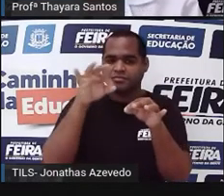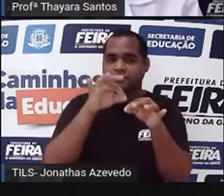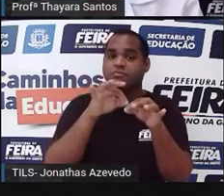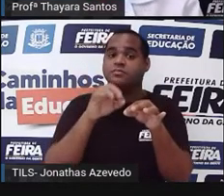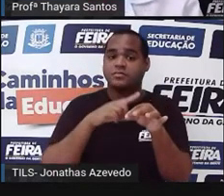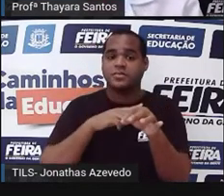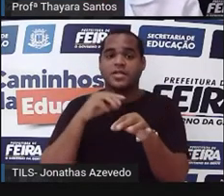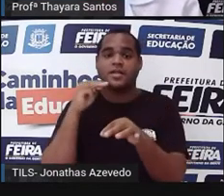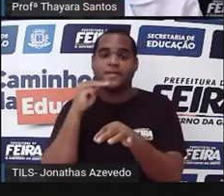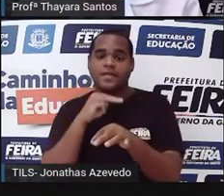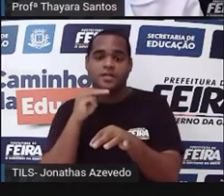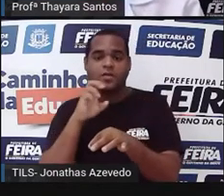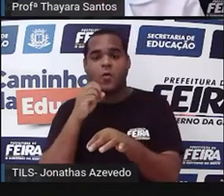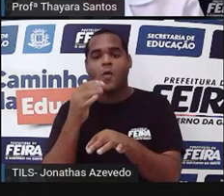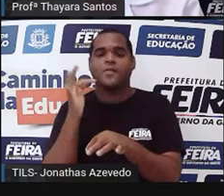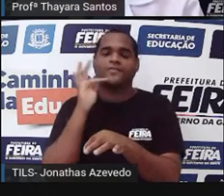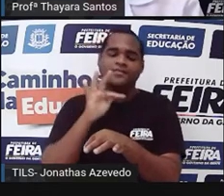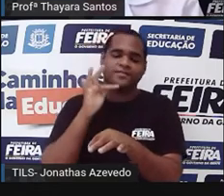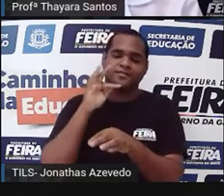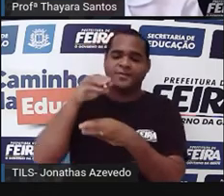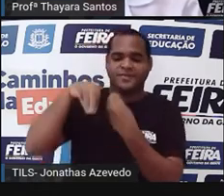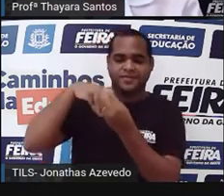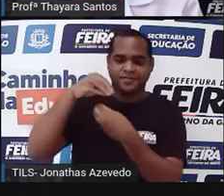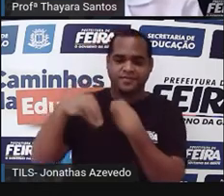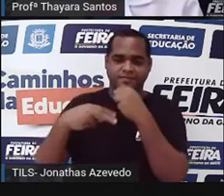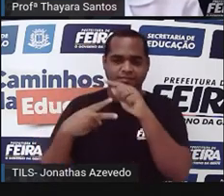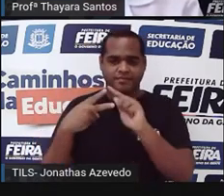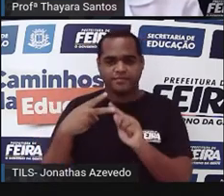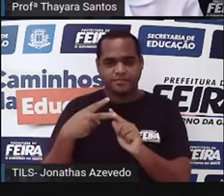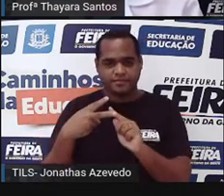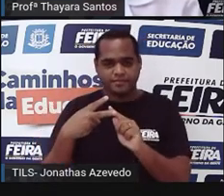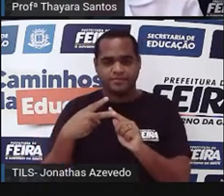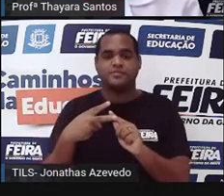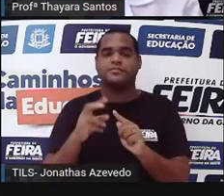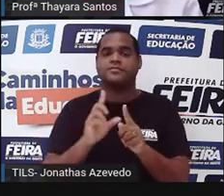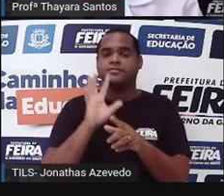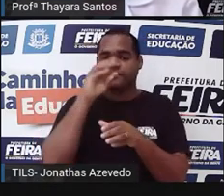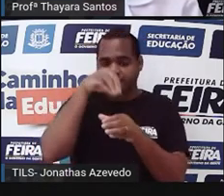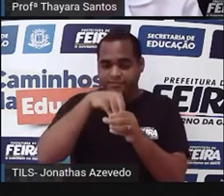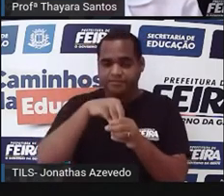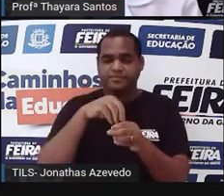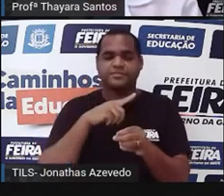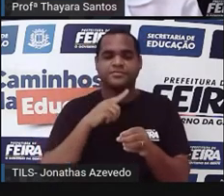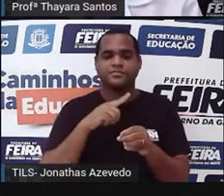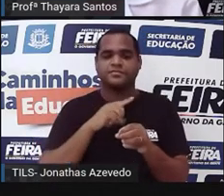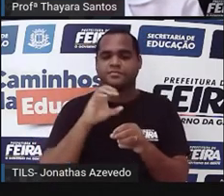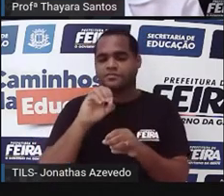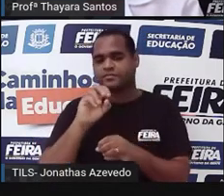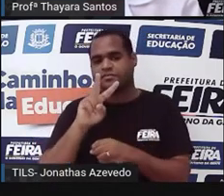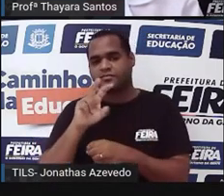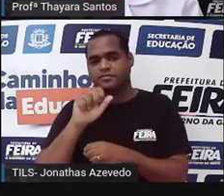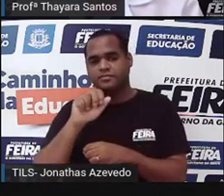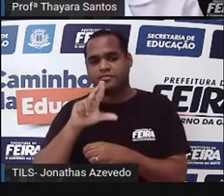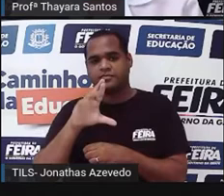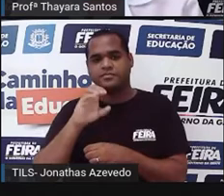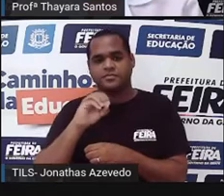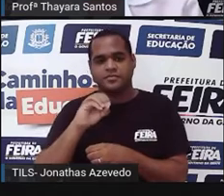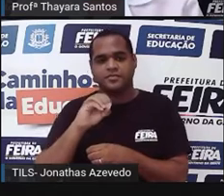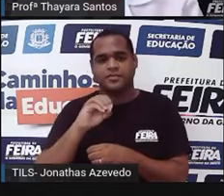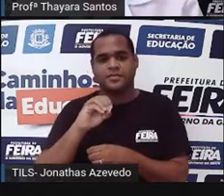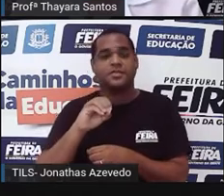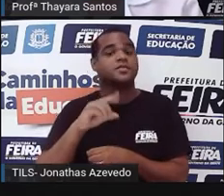ela for feminina ou hermafrodita. Então, aqui dentro vai ter um ovário, e esse